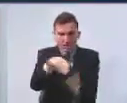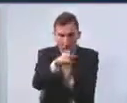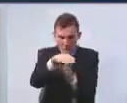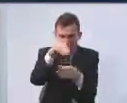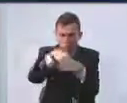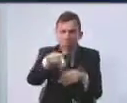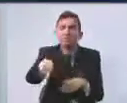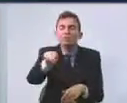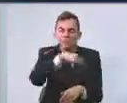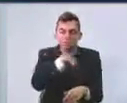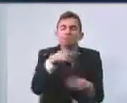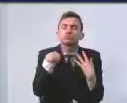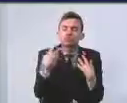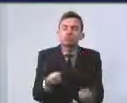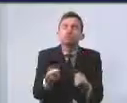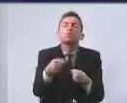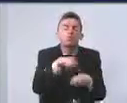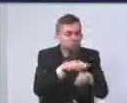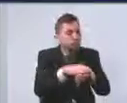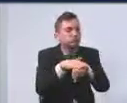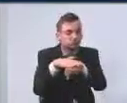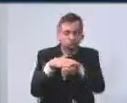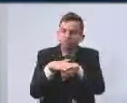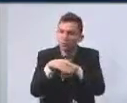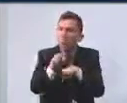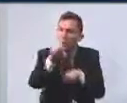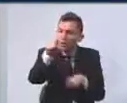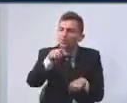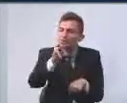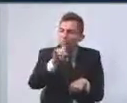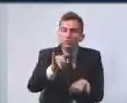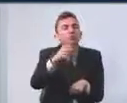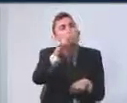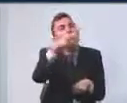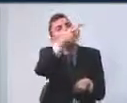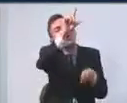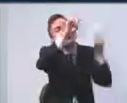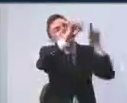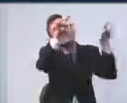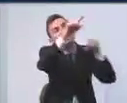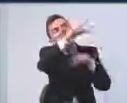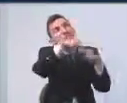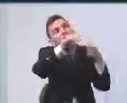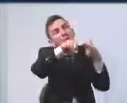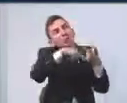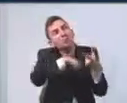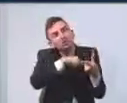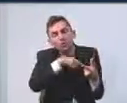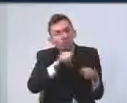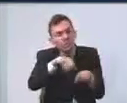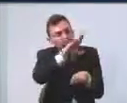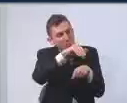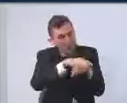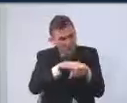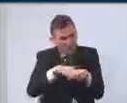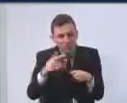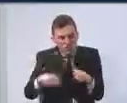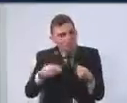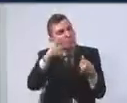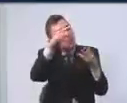dispostos a dialogar com o senhor ou com as entidades que tenham tido algum problema, fazer o checklist